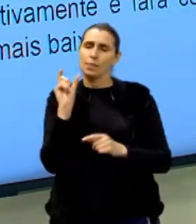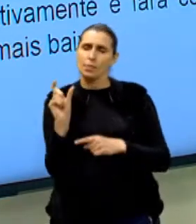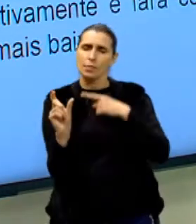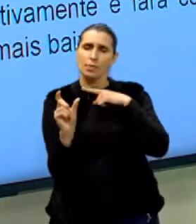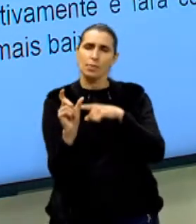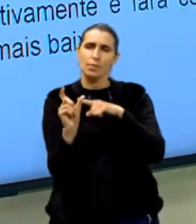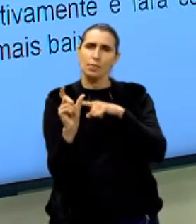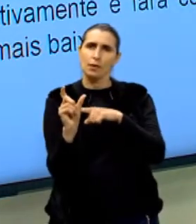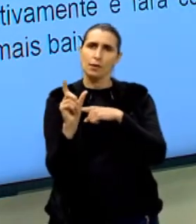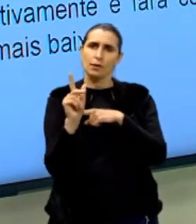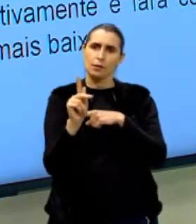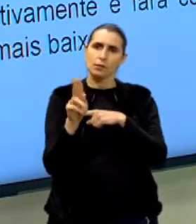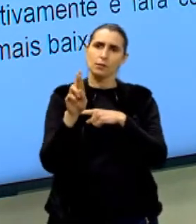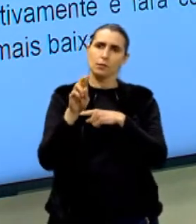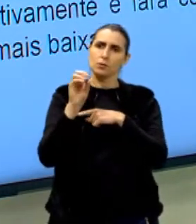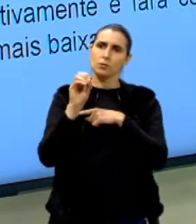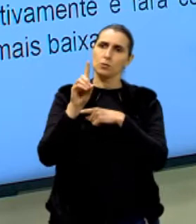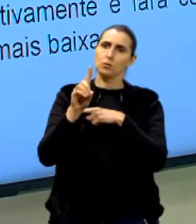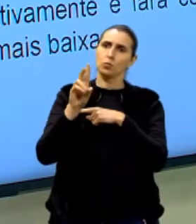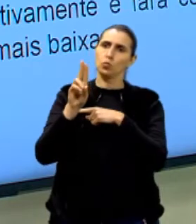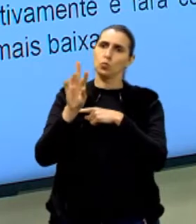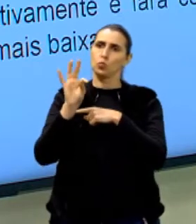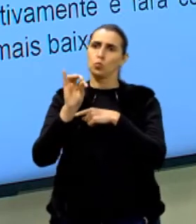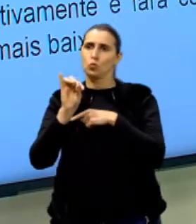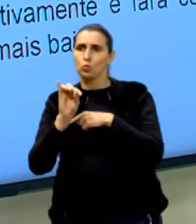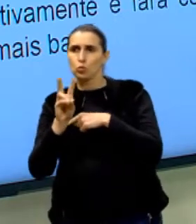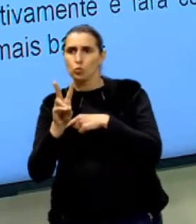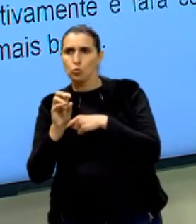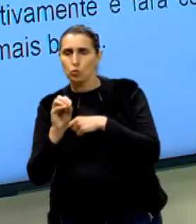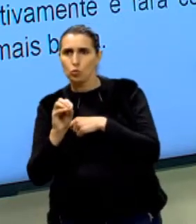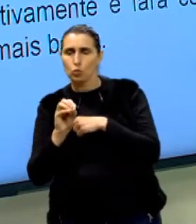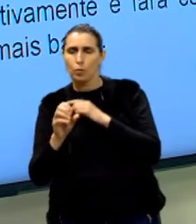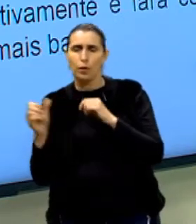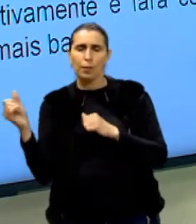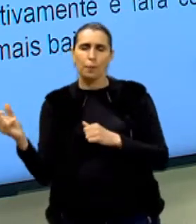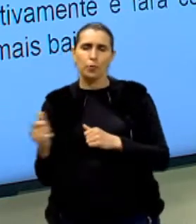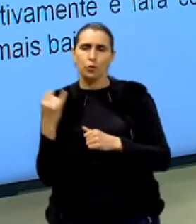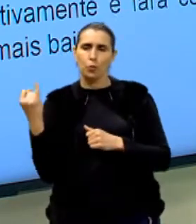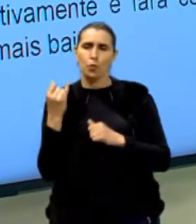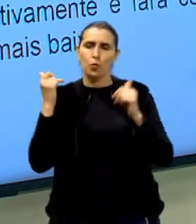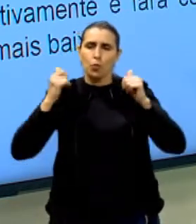muito importante para a competência 2 do Enem.